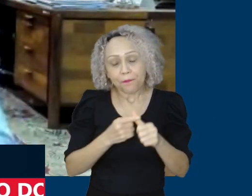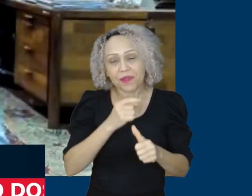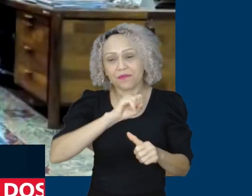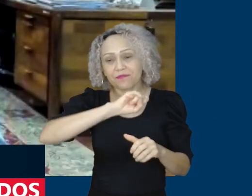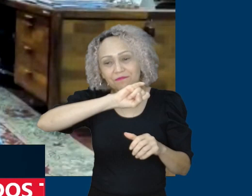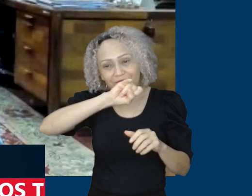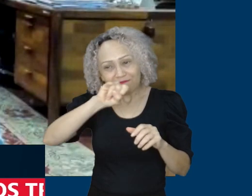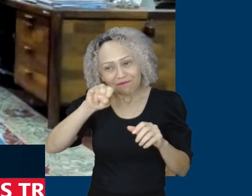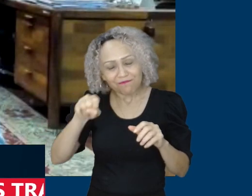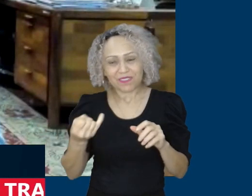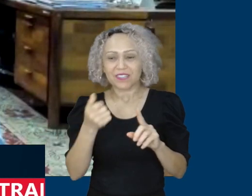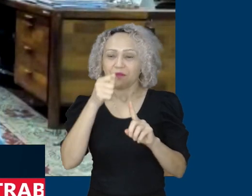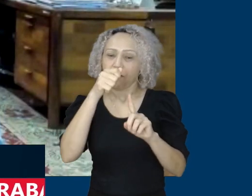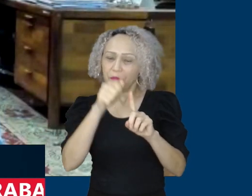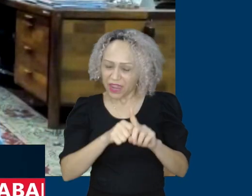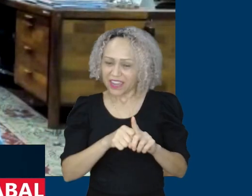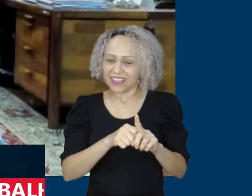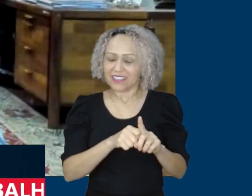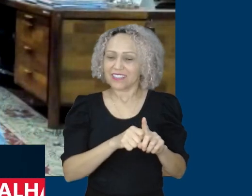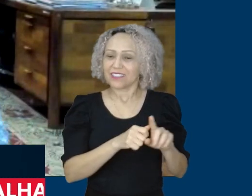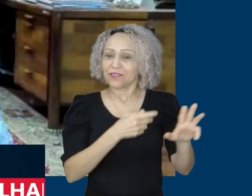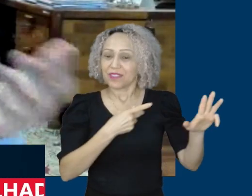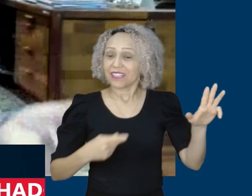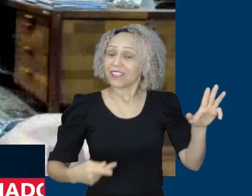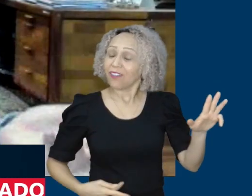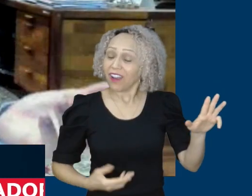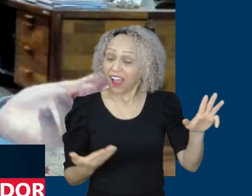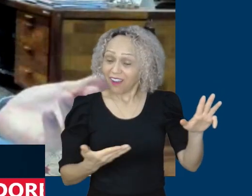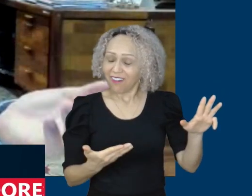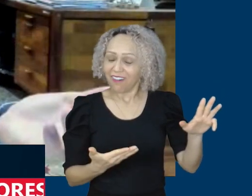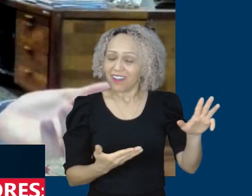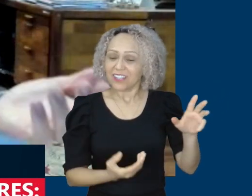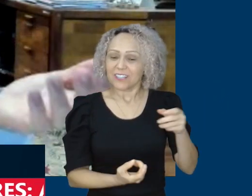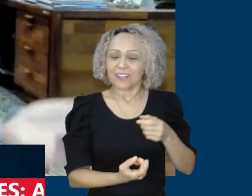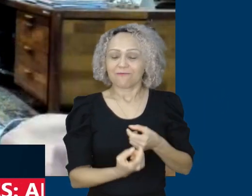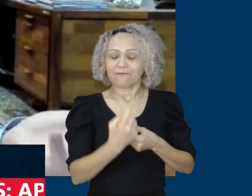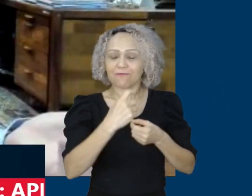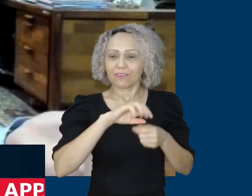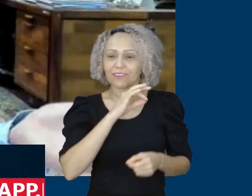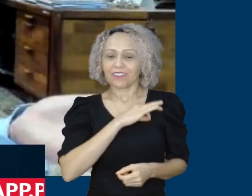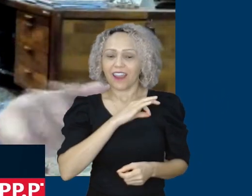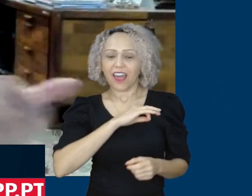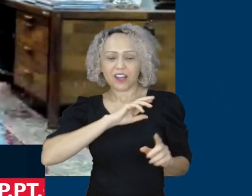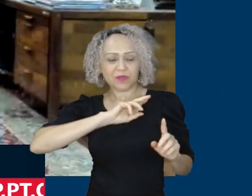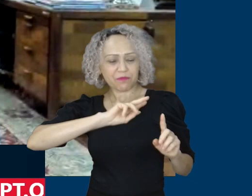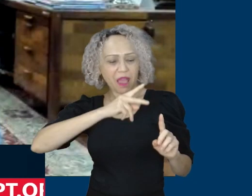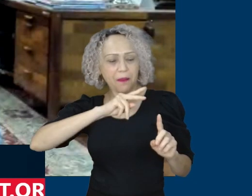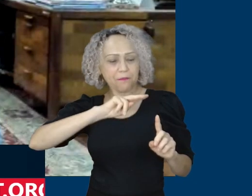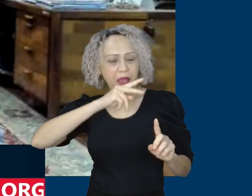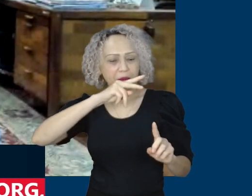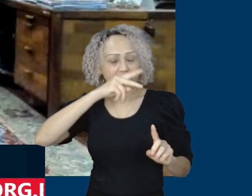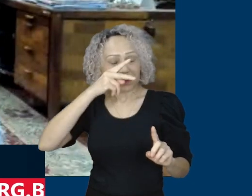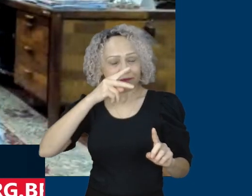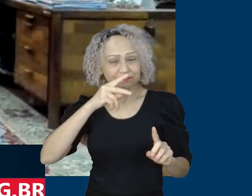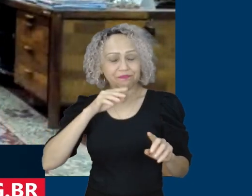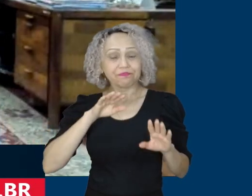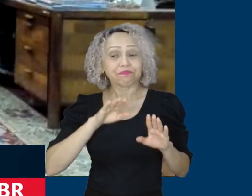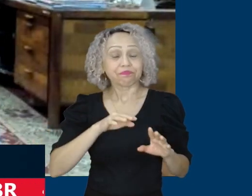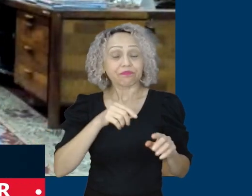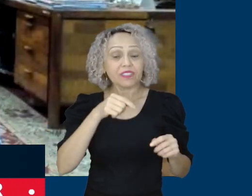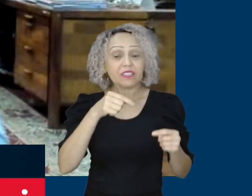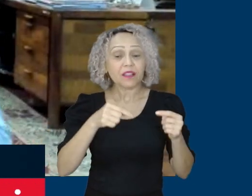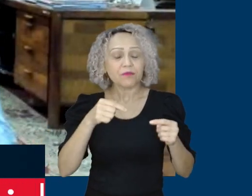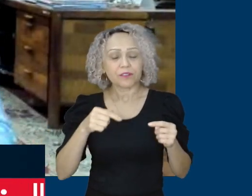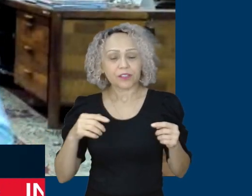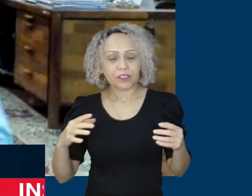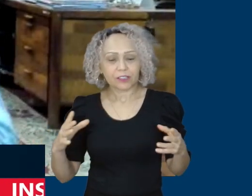a política de valorização do salário mínimo. Ela é a política que, somado às políticas sociais,